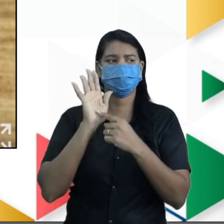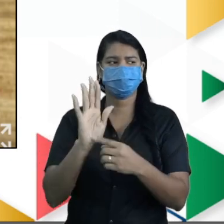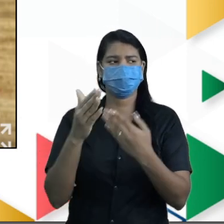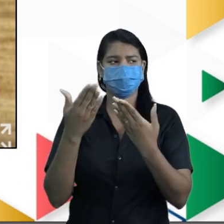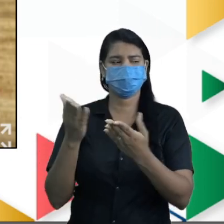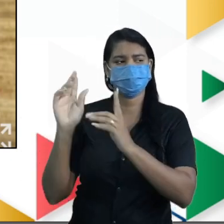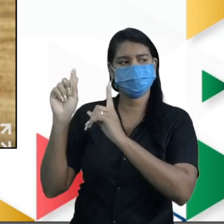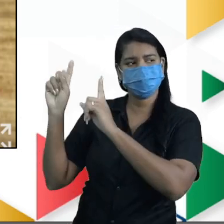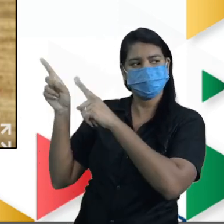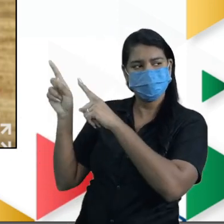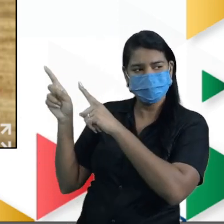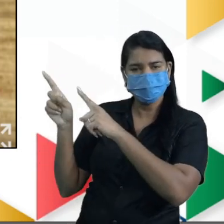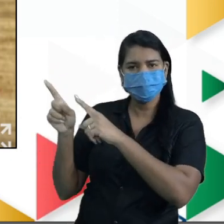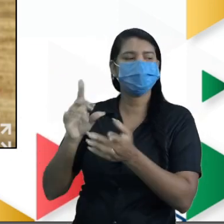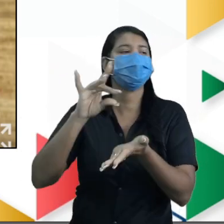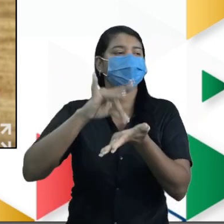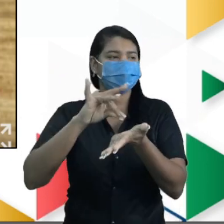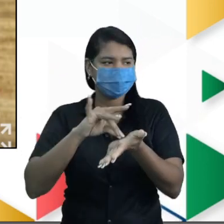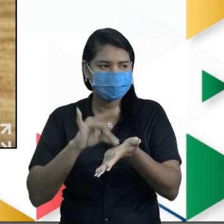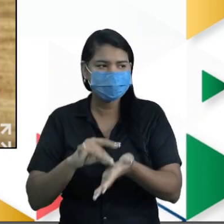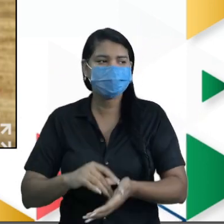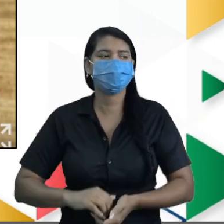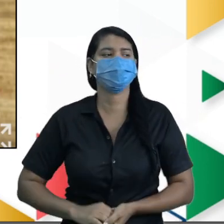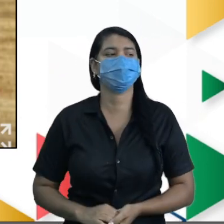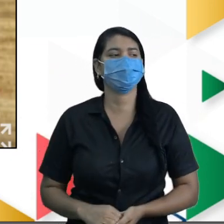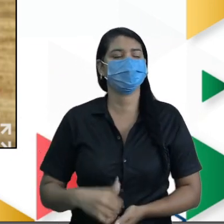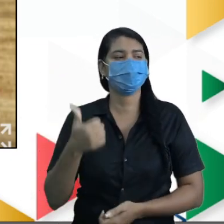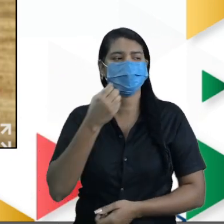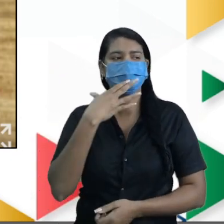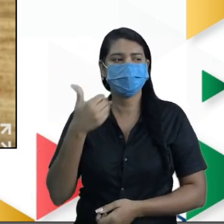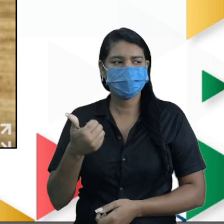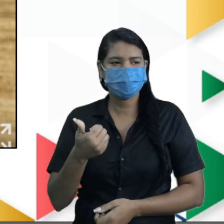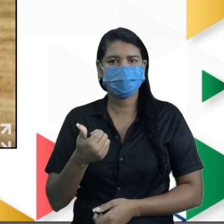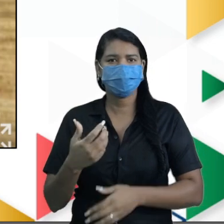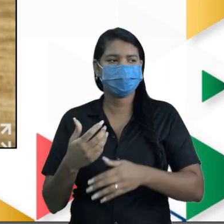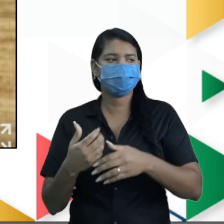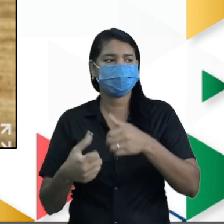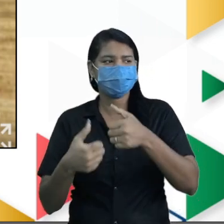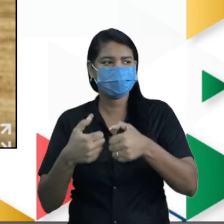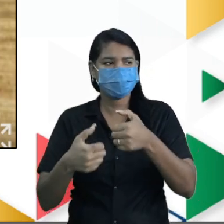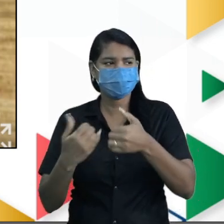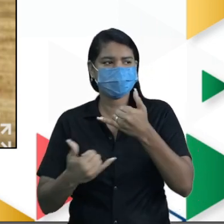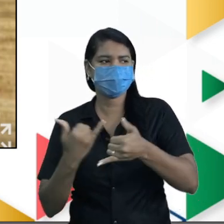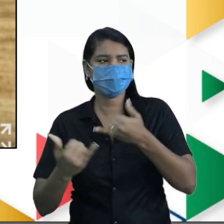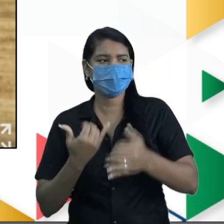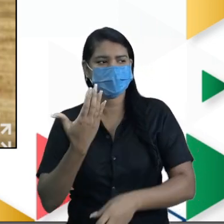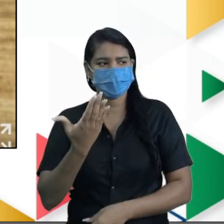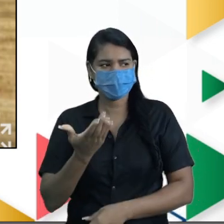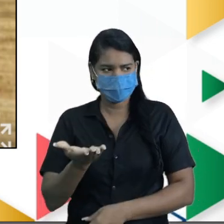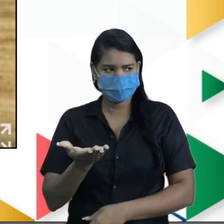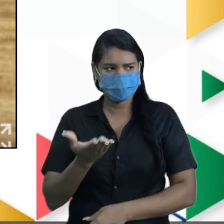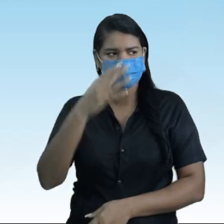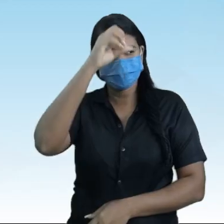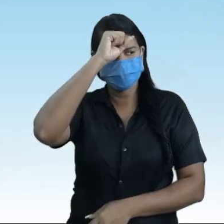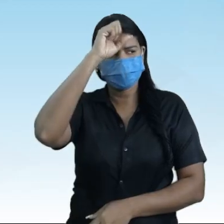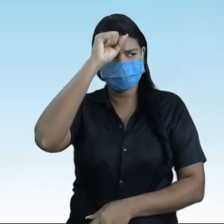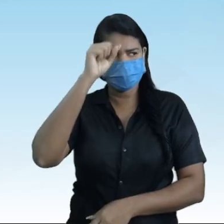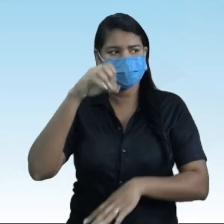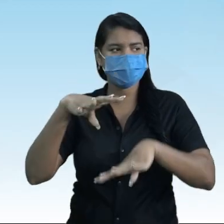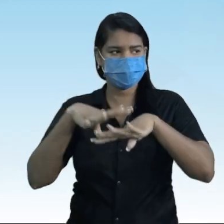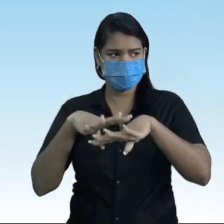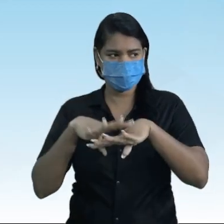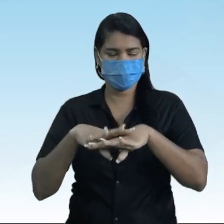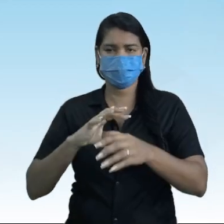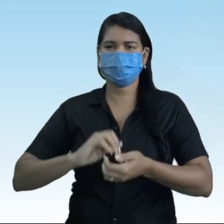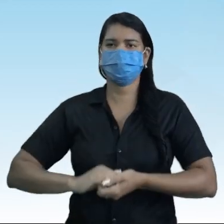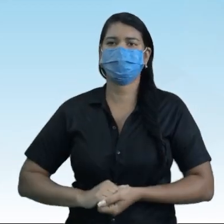eu e a Mia, gente joga muito isso. Gaming chamado Old Wall. Você quer aprender? Quer aprender matemática?